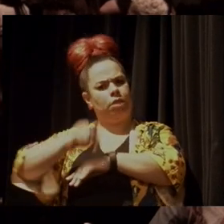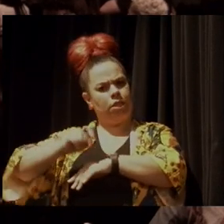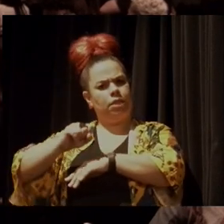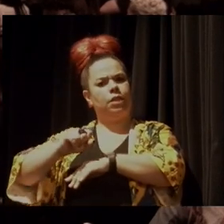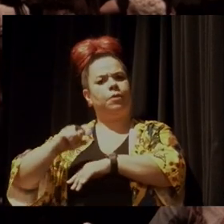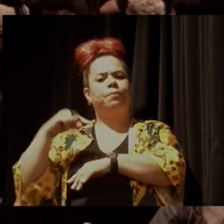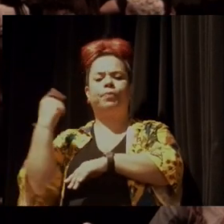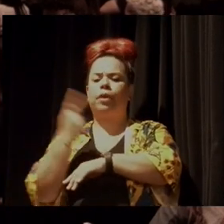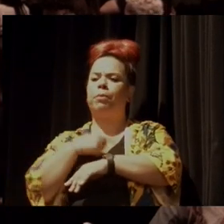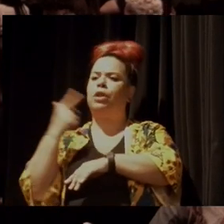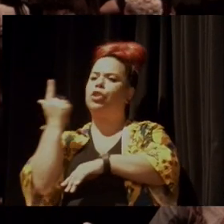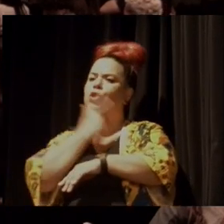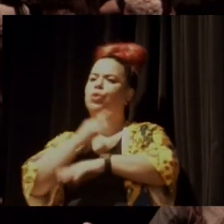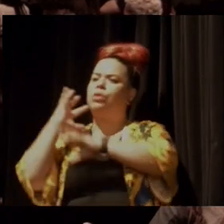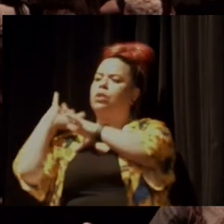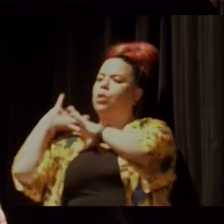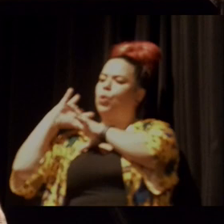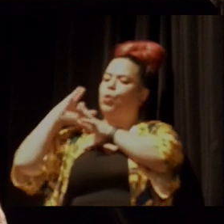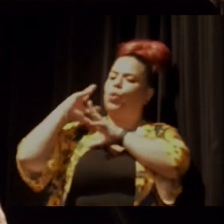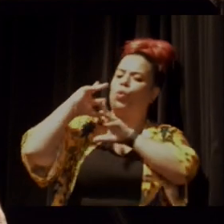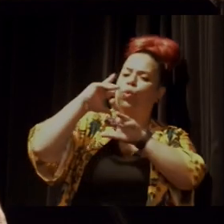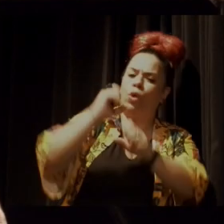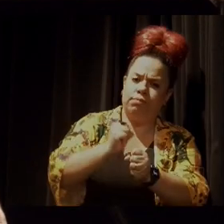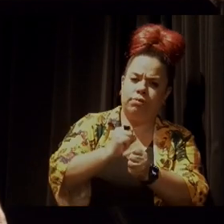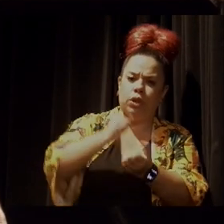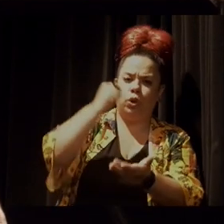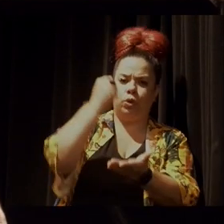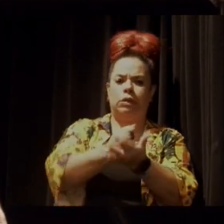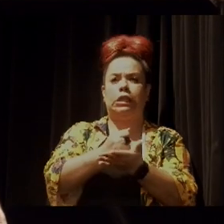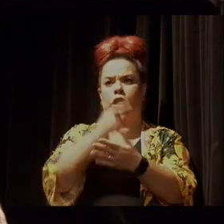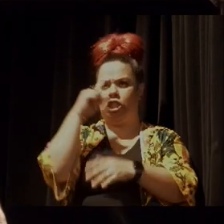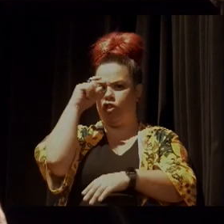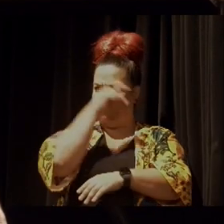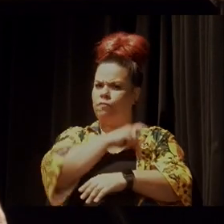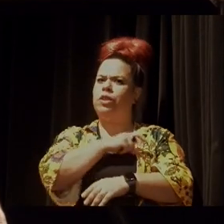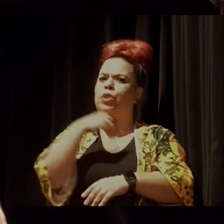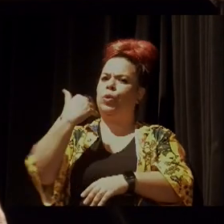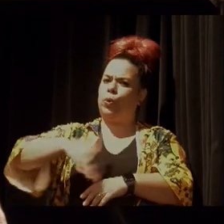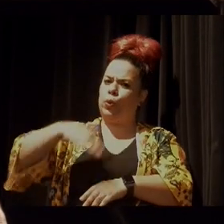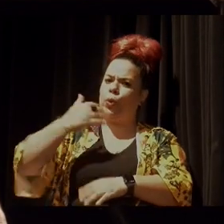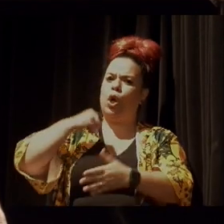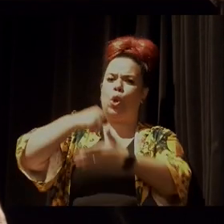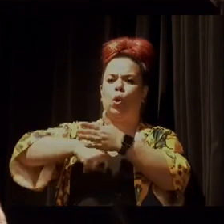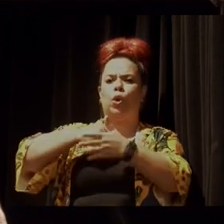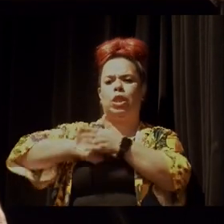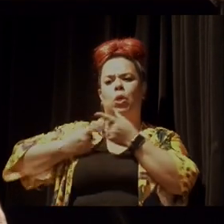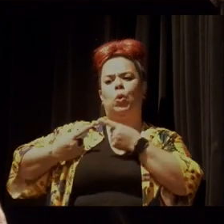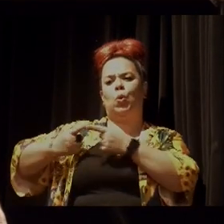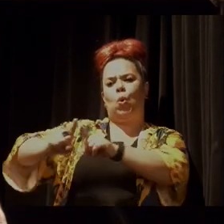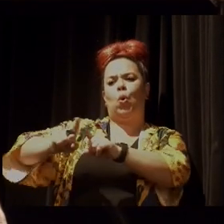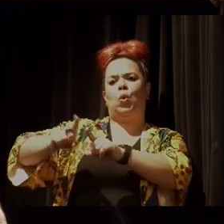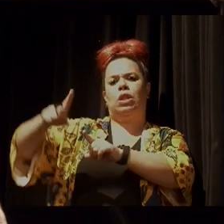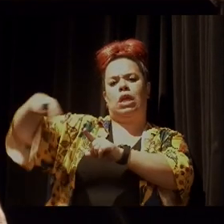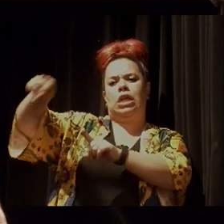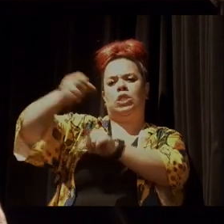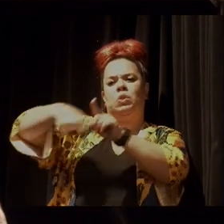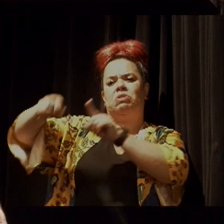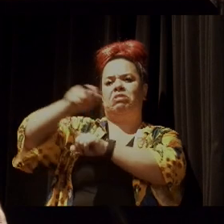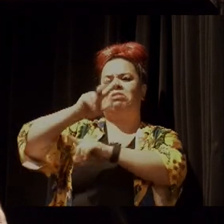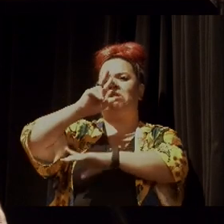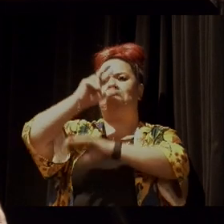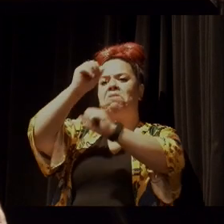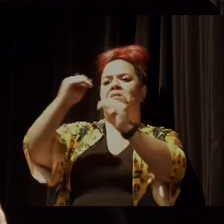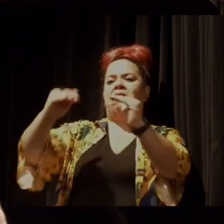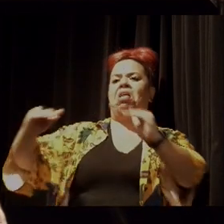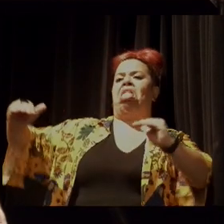a gente trazer até aqui, mesmo a duras penas, lutando contra o sistema que domina e que